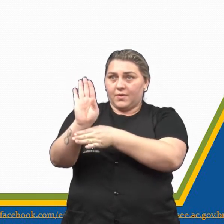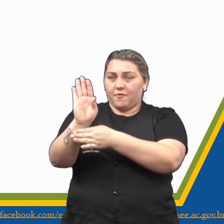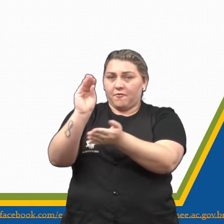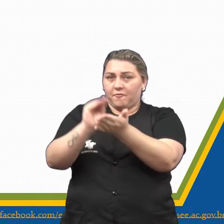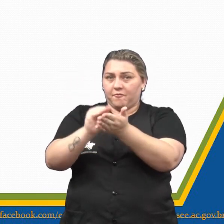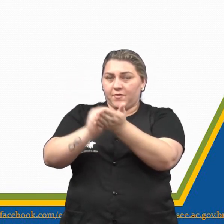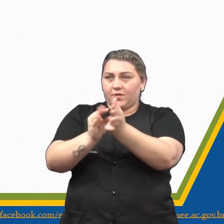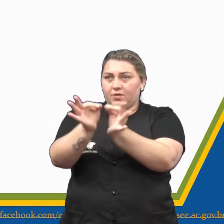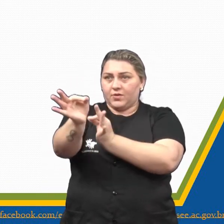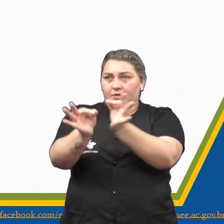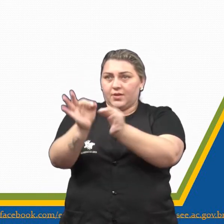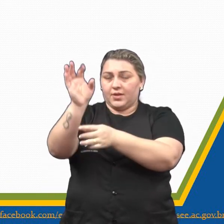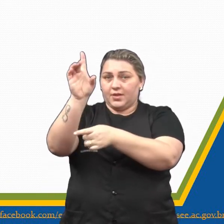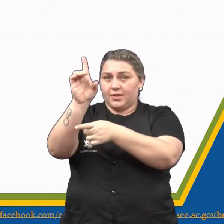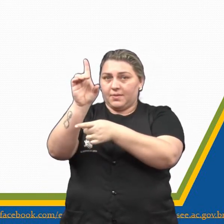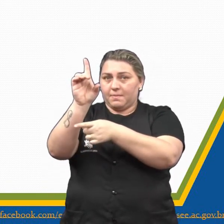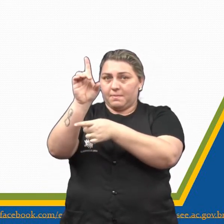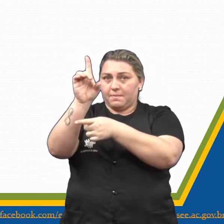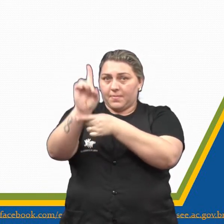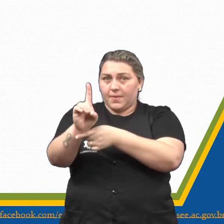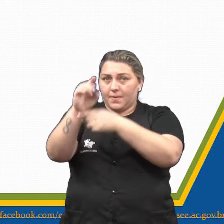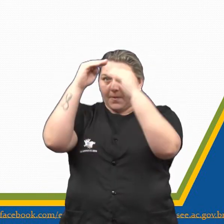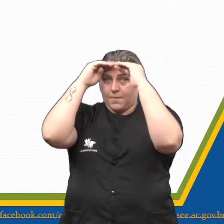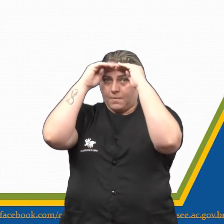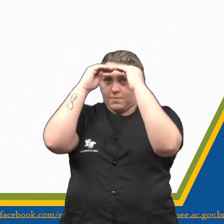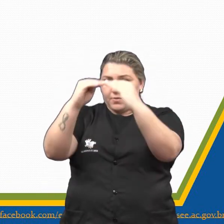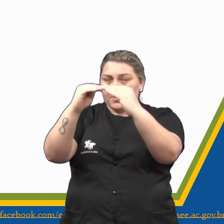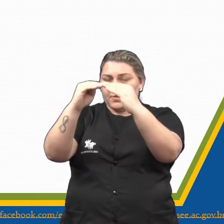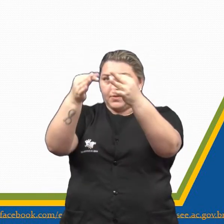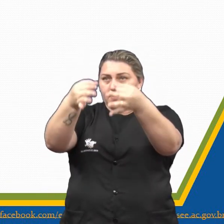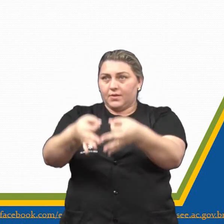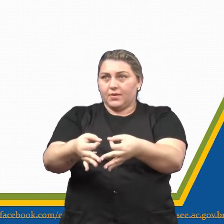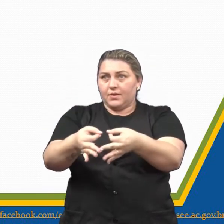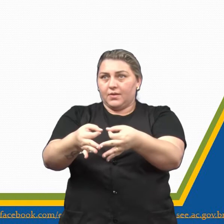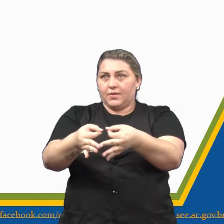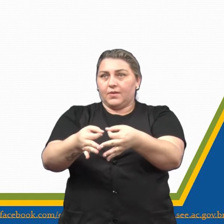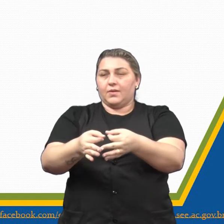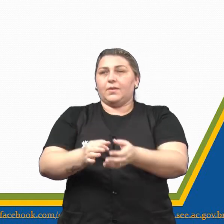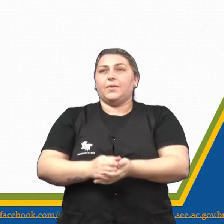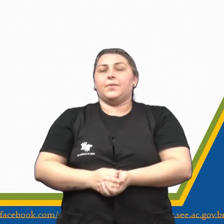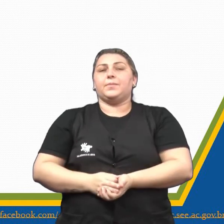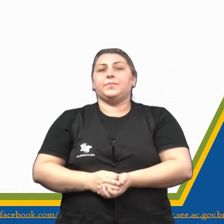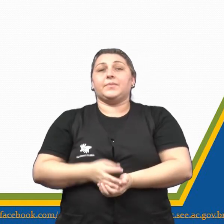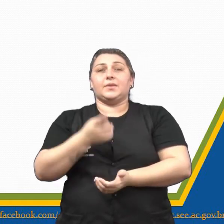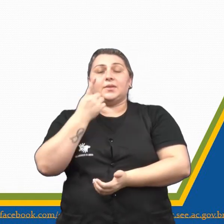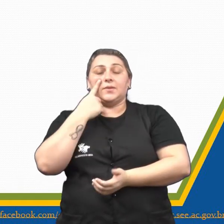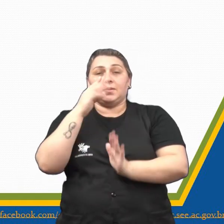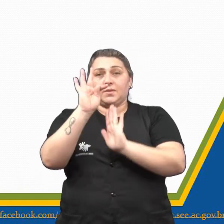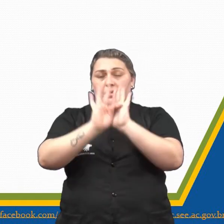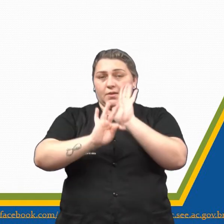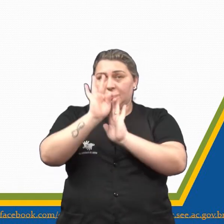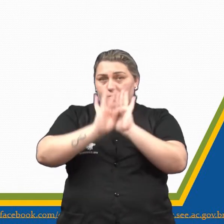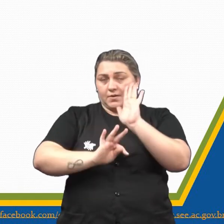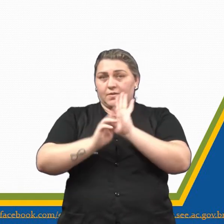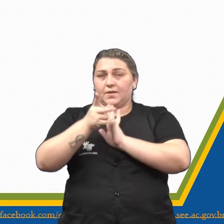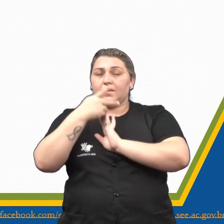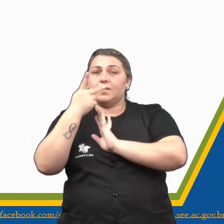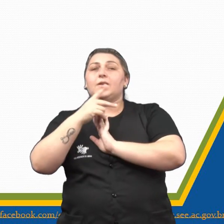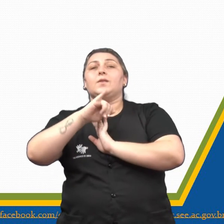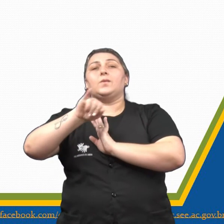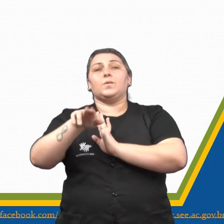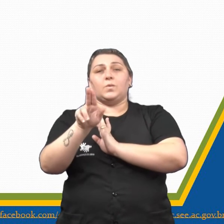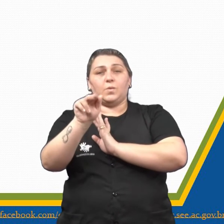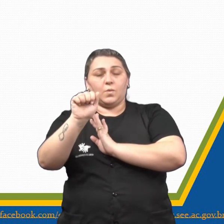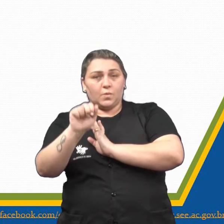C, desorganizado. E B, obediente, certo? Então, ó... Se no texto diz aí que